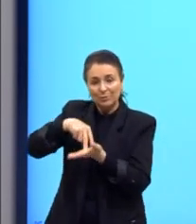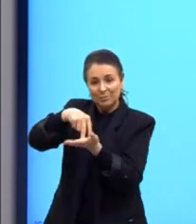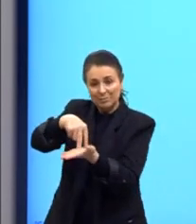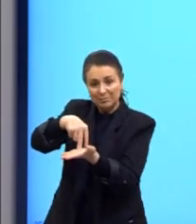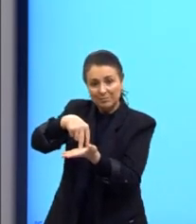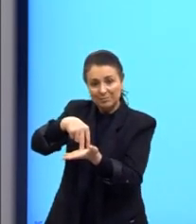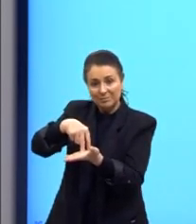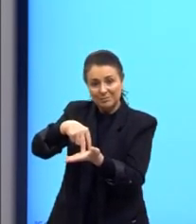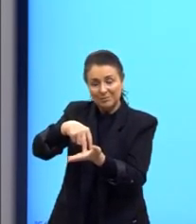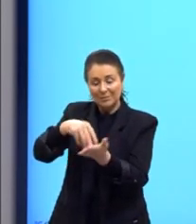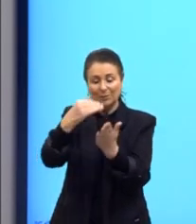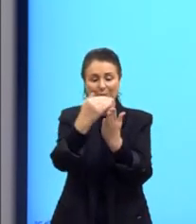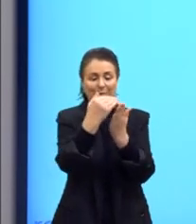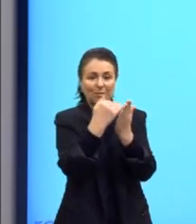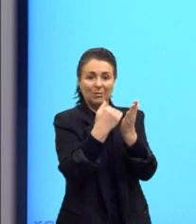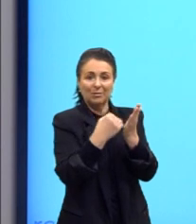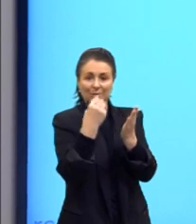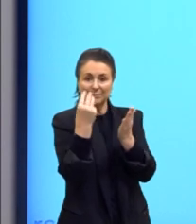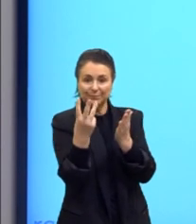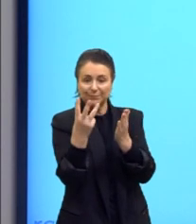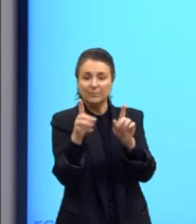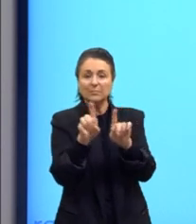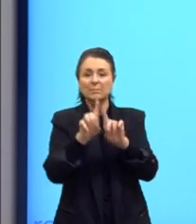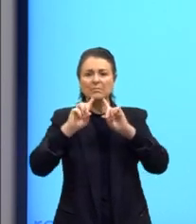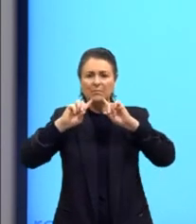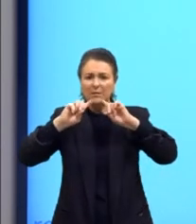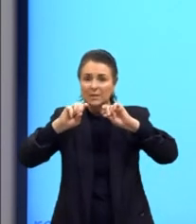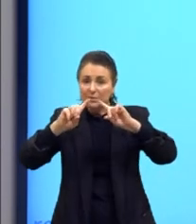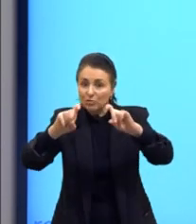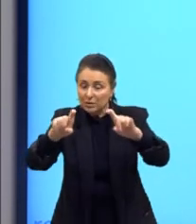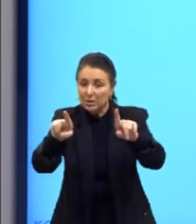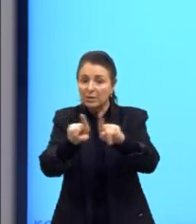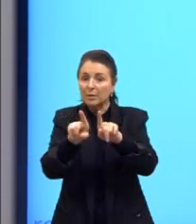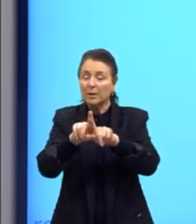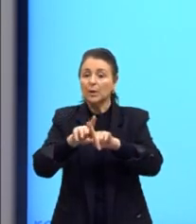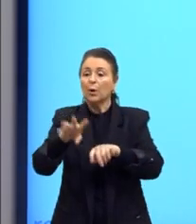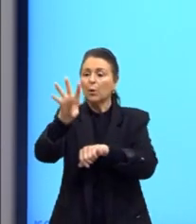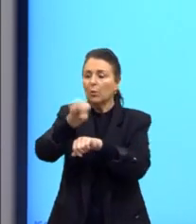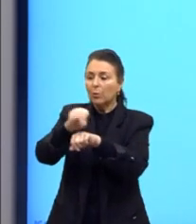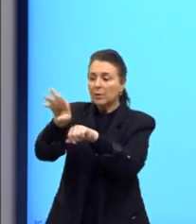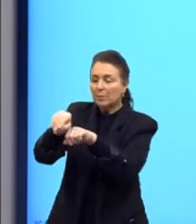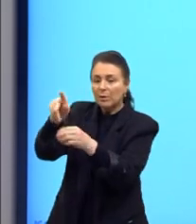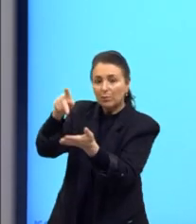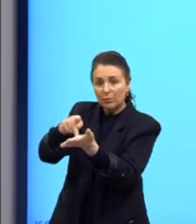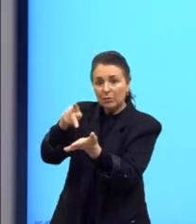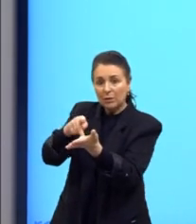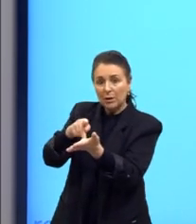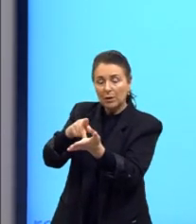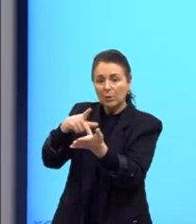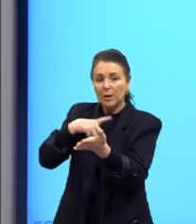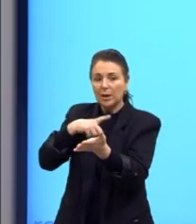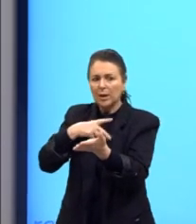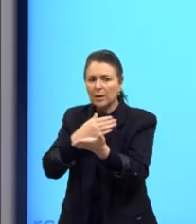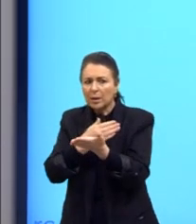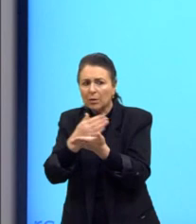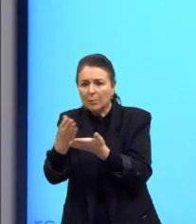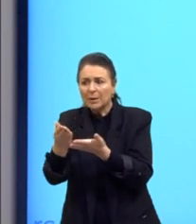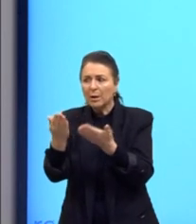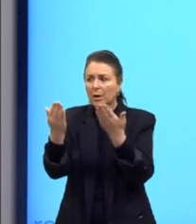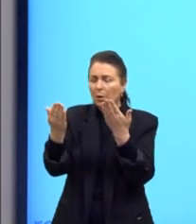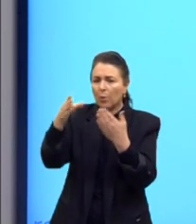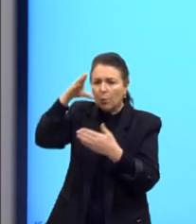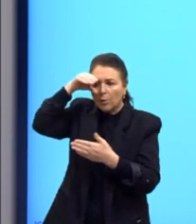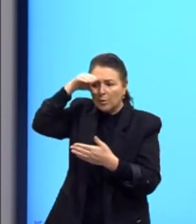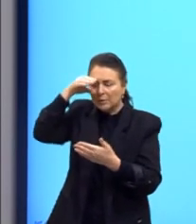Então, o Conte também vai criticar. Olha, o conhecimento verdadeiro é aquele que parte da observação científica.